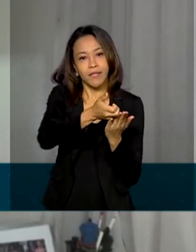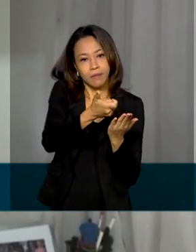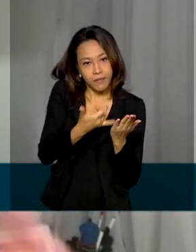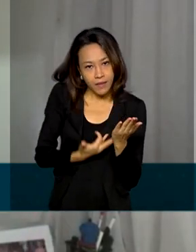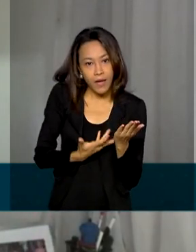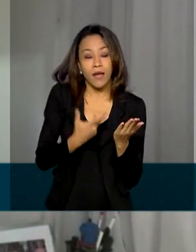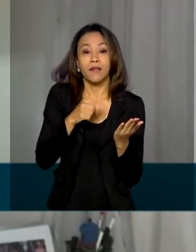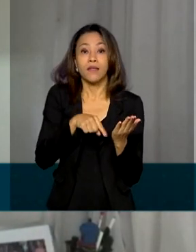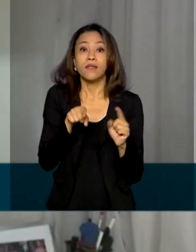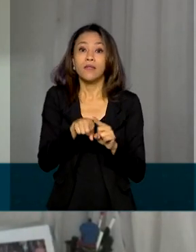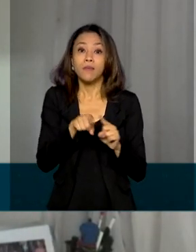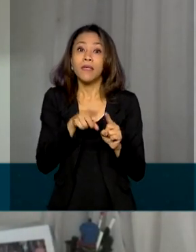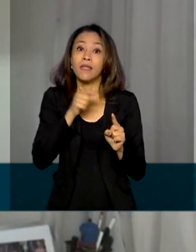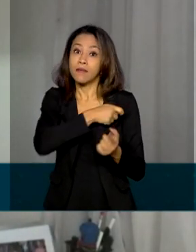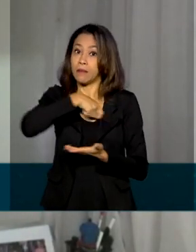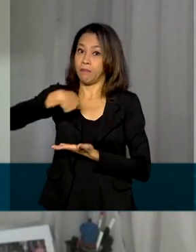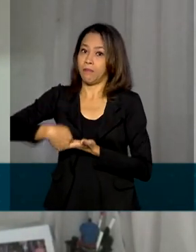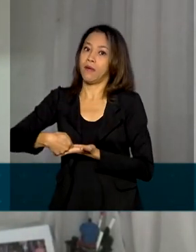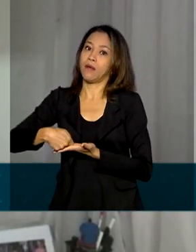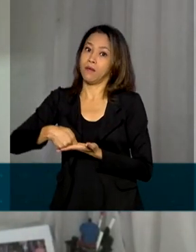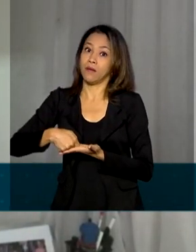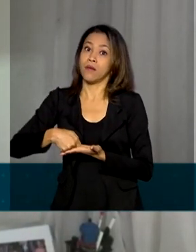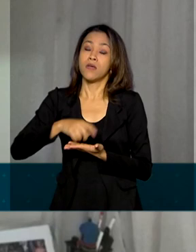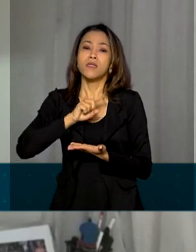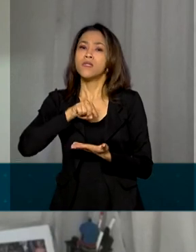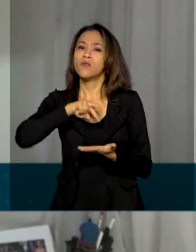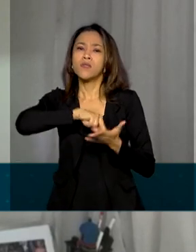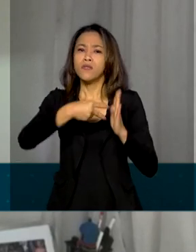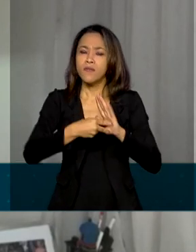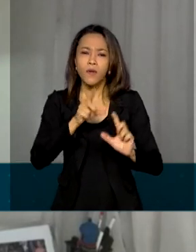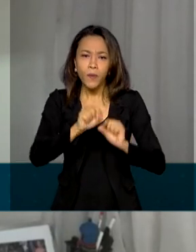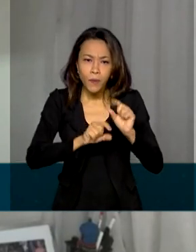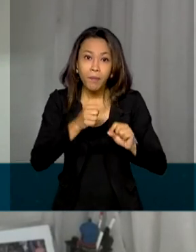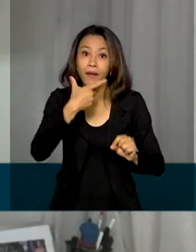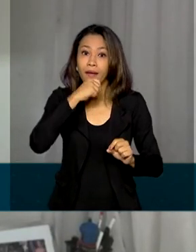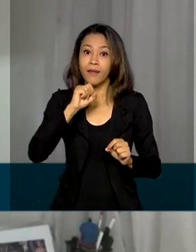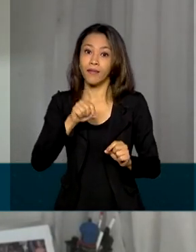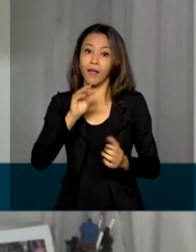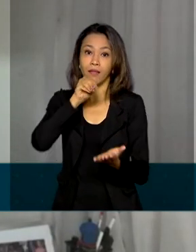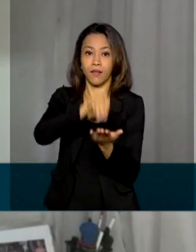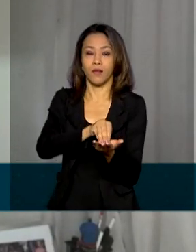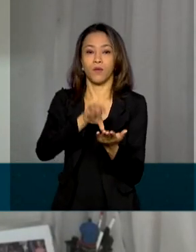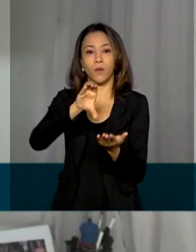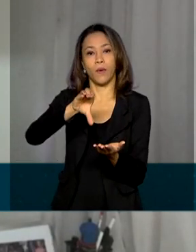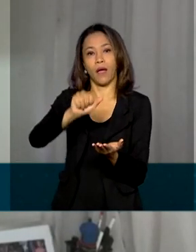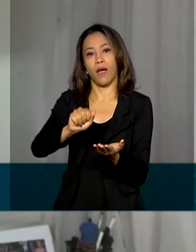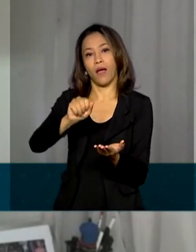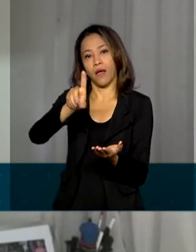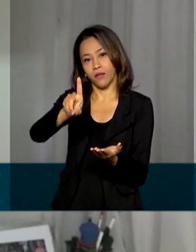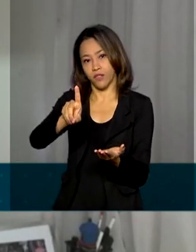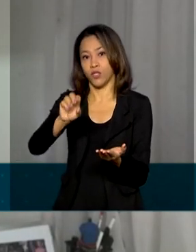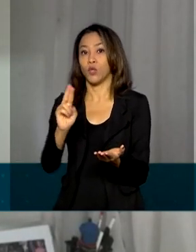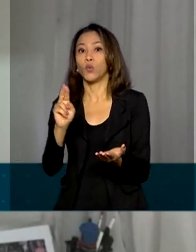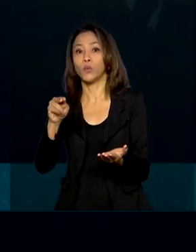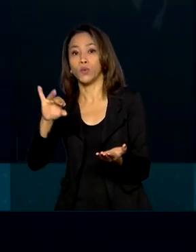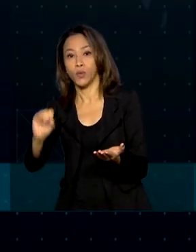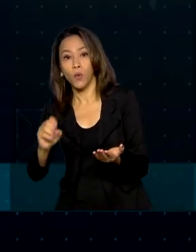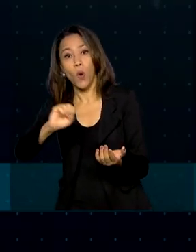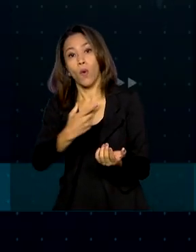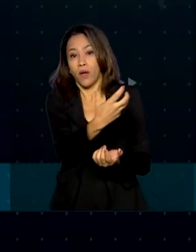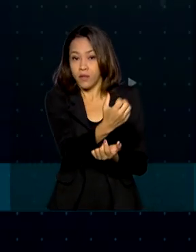correspondente deve ser pago. Isso vale inclusive para quem está no cadastro único ou é beneficiário do Bolsa Família.